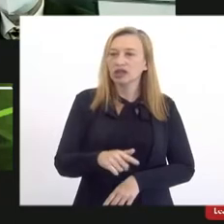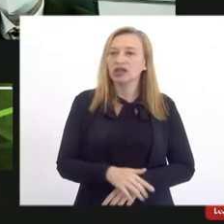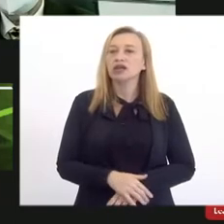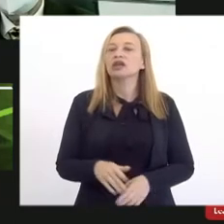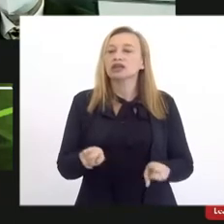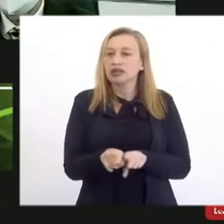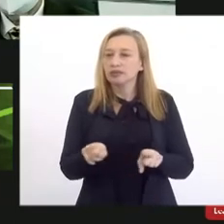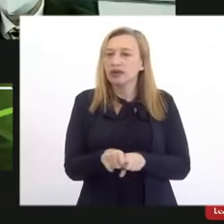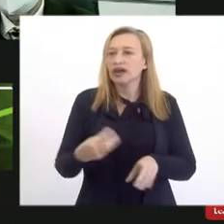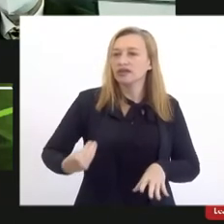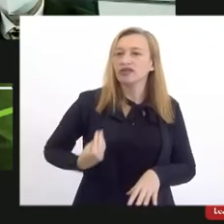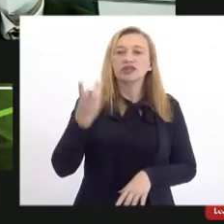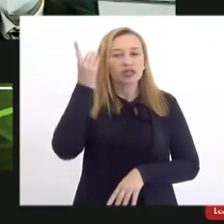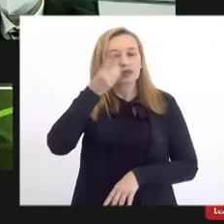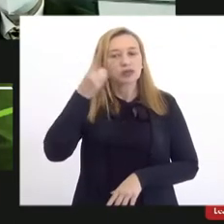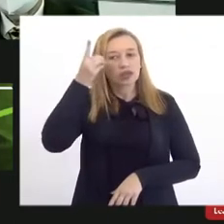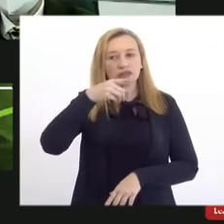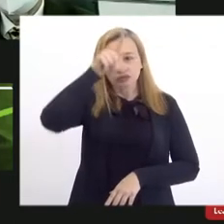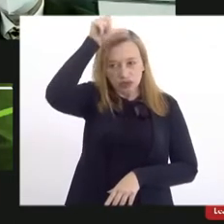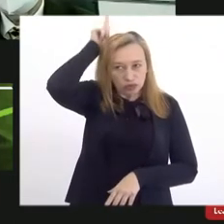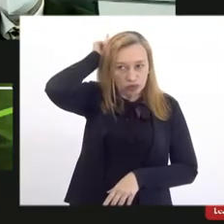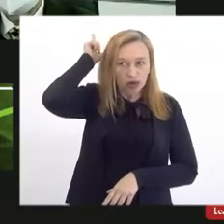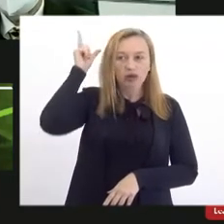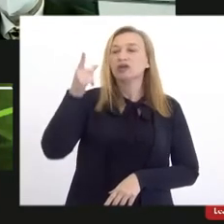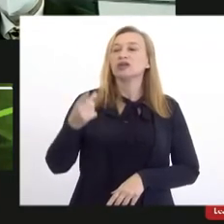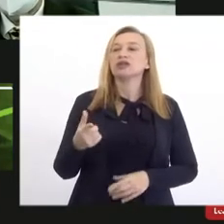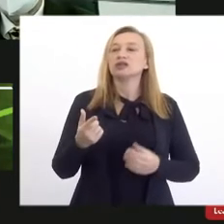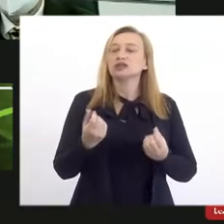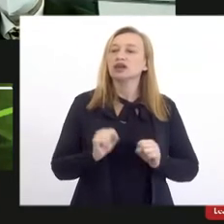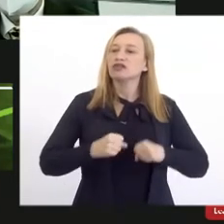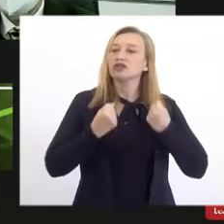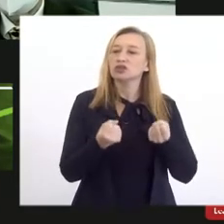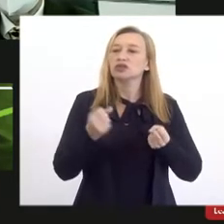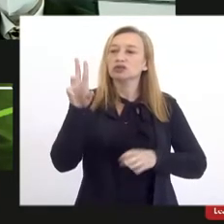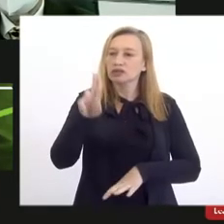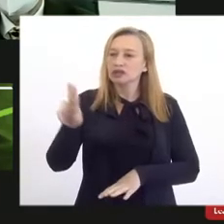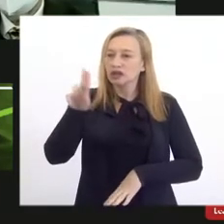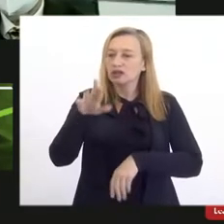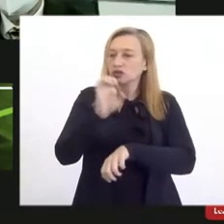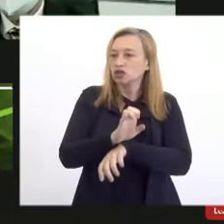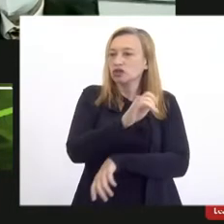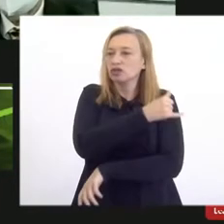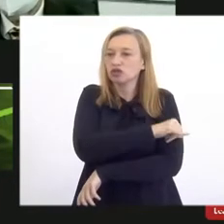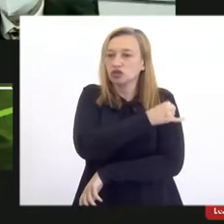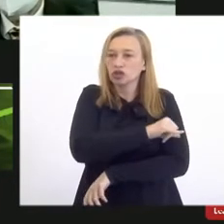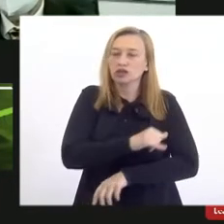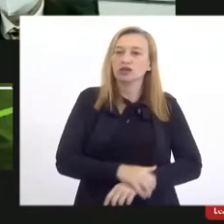Registro a presença também do deputado Luiz Paulo, defensor das universidades do Estado do Rio de Janeiro,